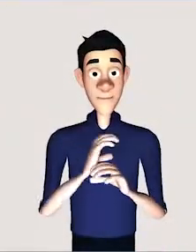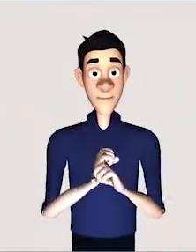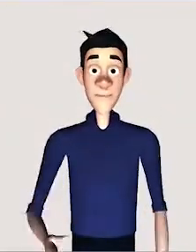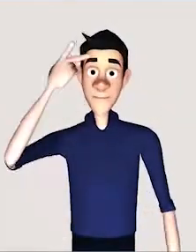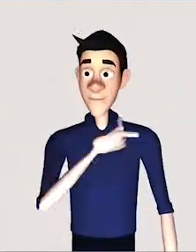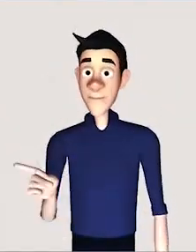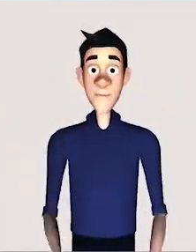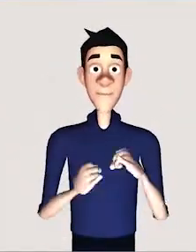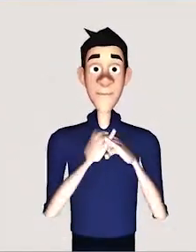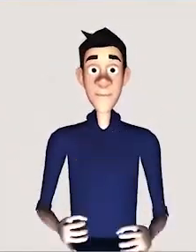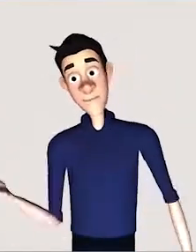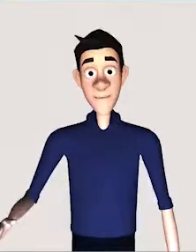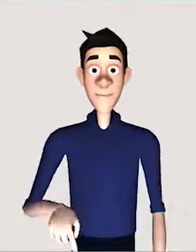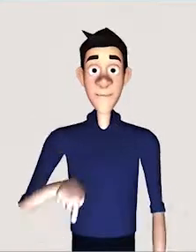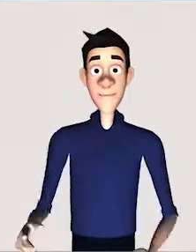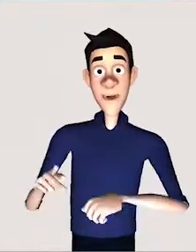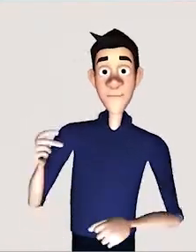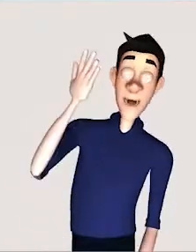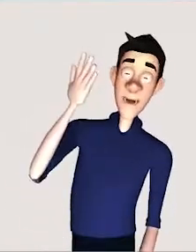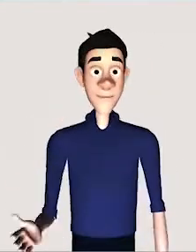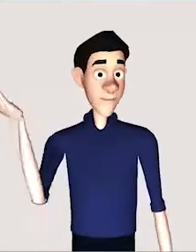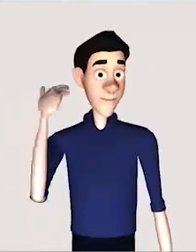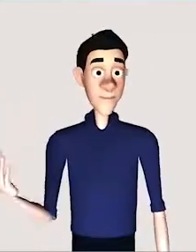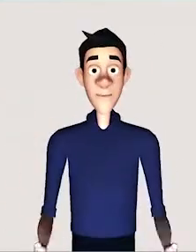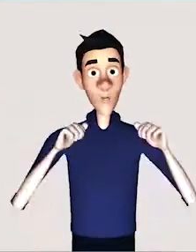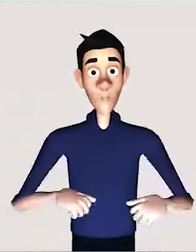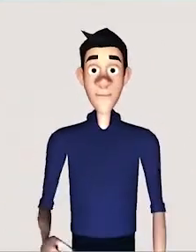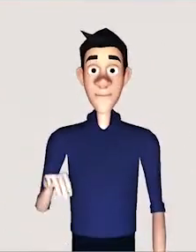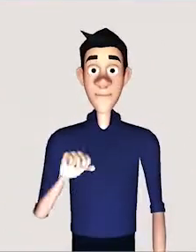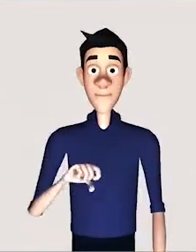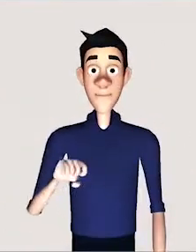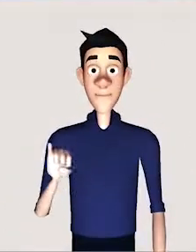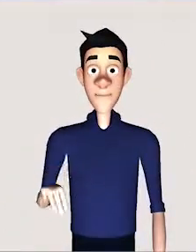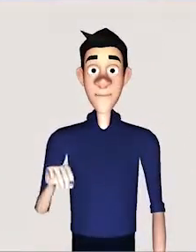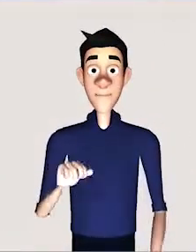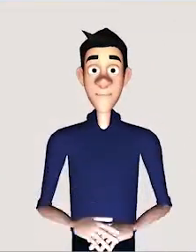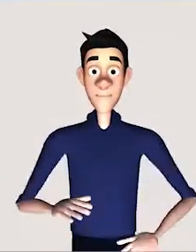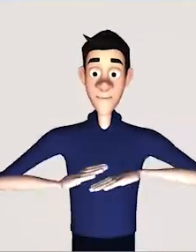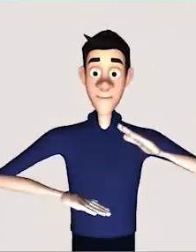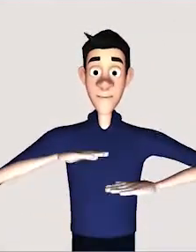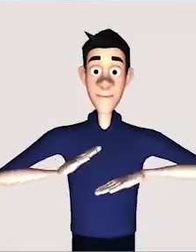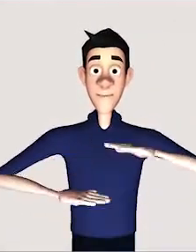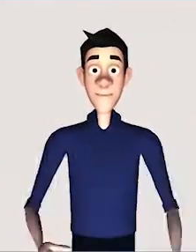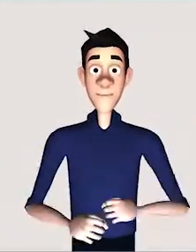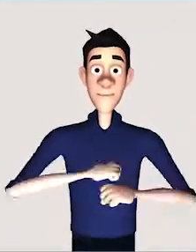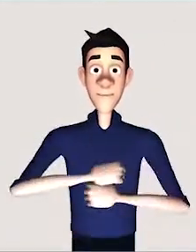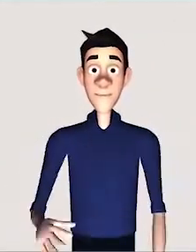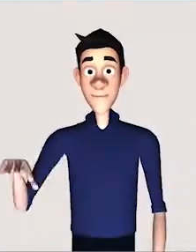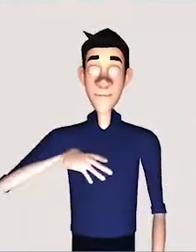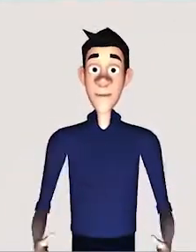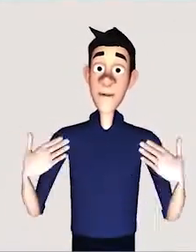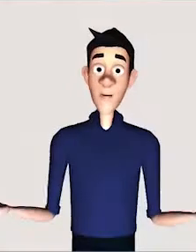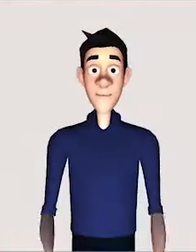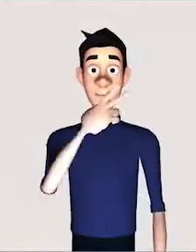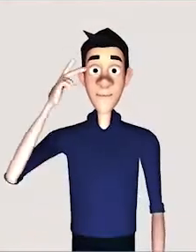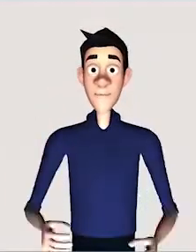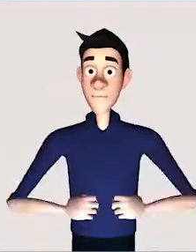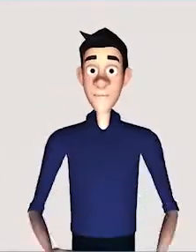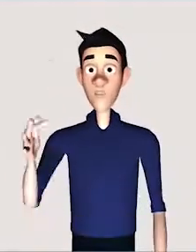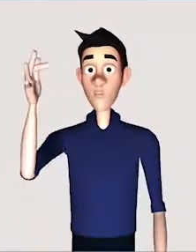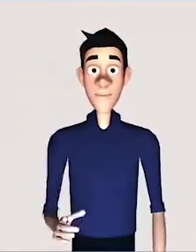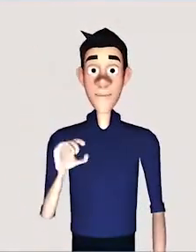comparativamente e na proporção. Então, é muito importante, na hora que você for comparar números, que você veja